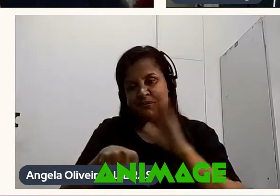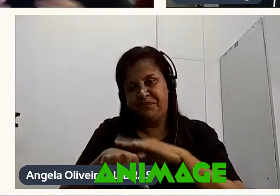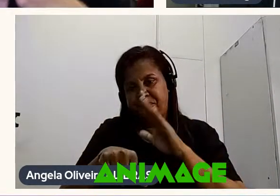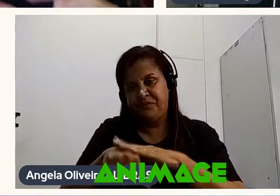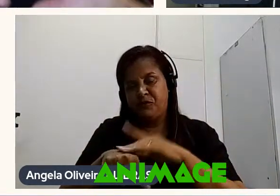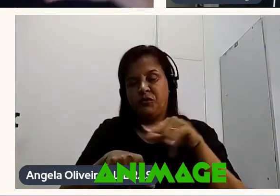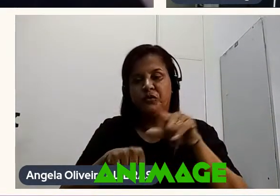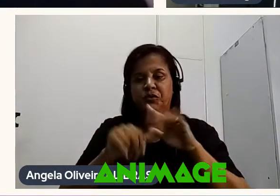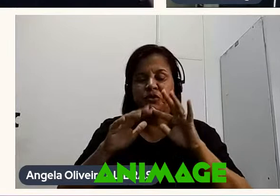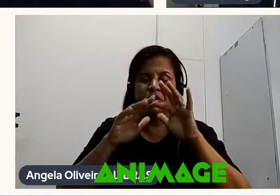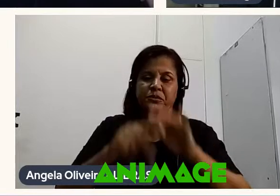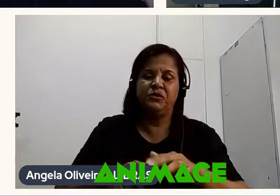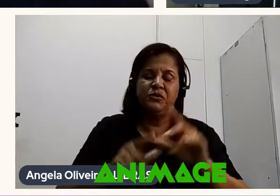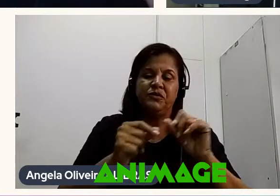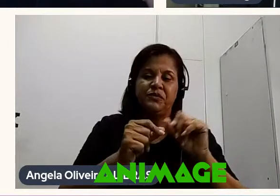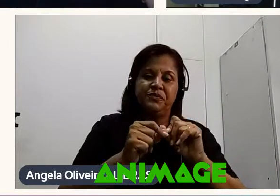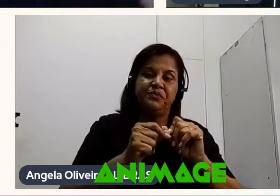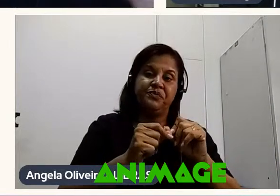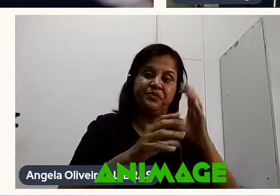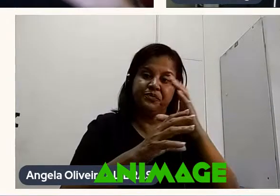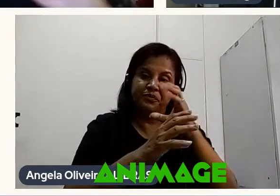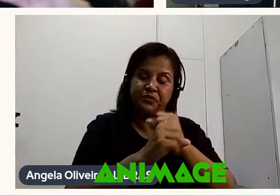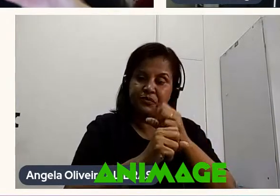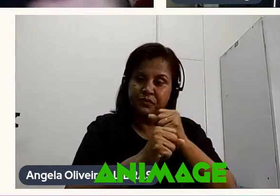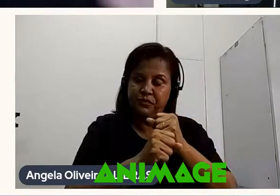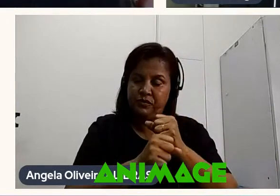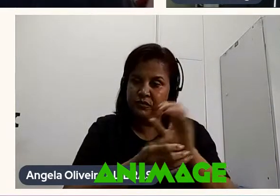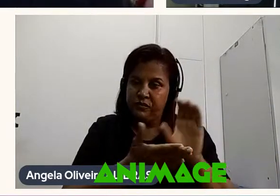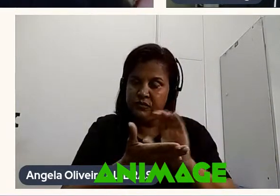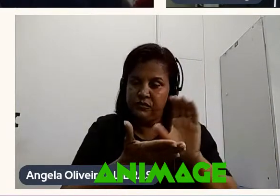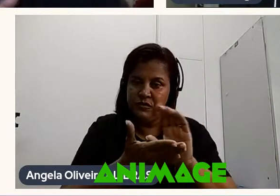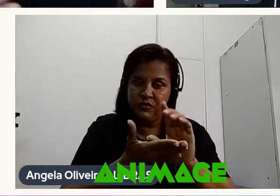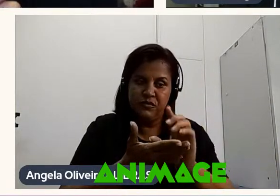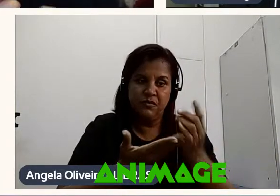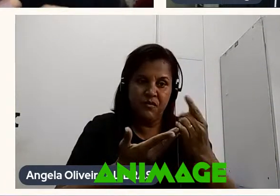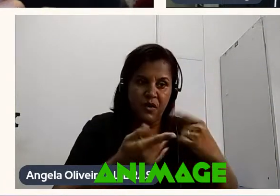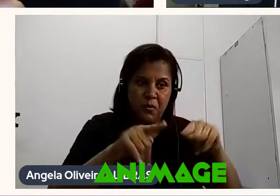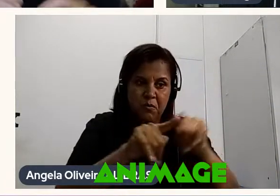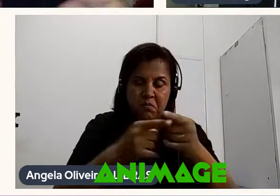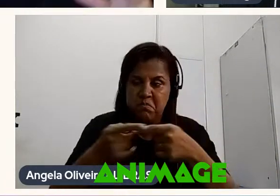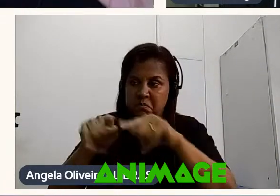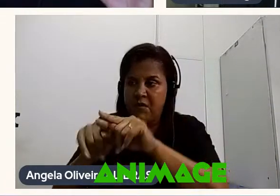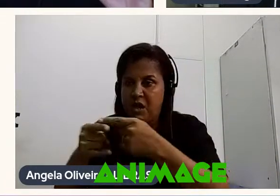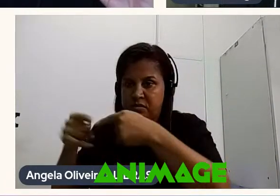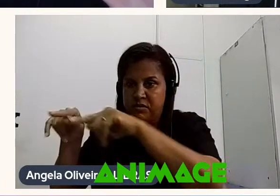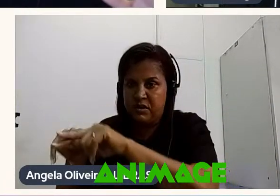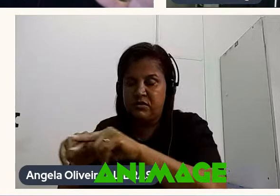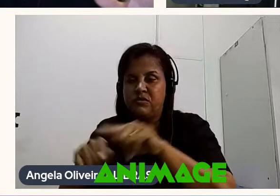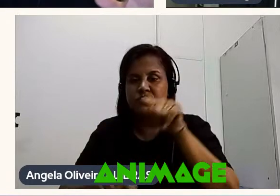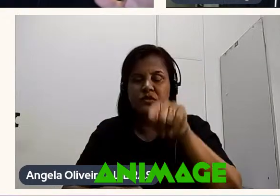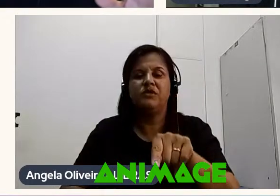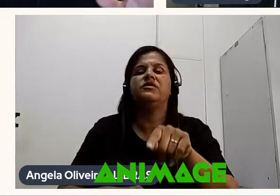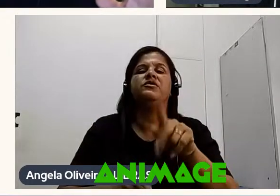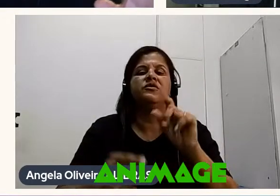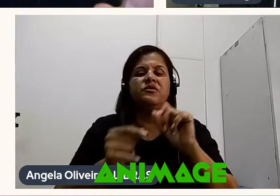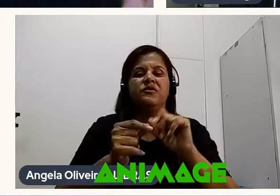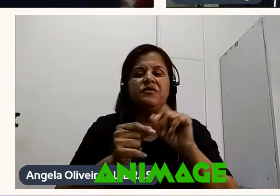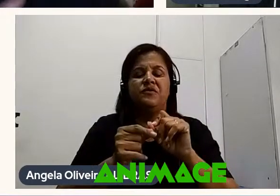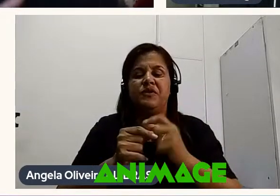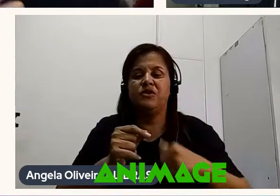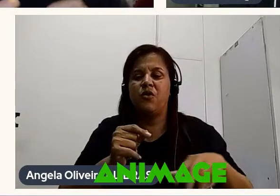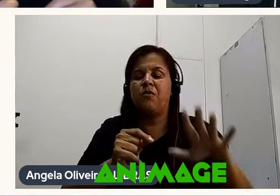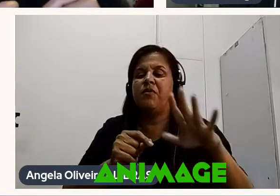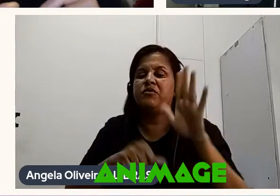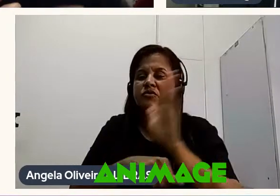acabou Montando um orçamento Com vários pedaços De patrocínio E isso Fez a composição Do filme